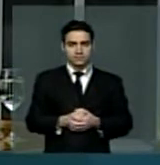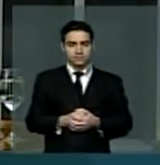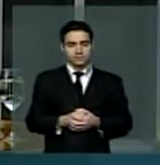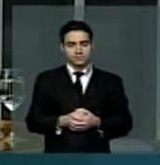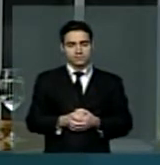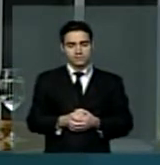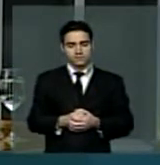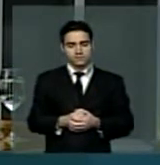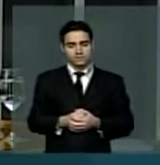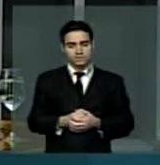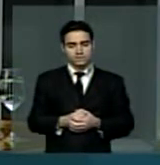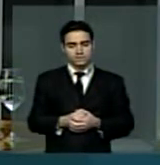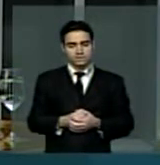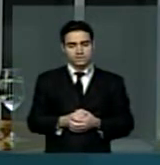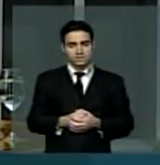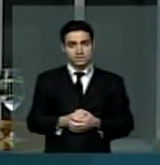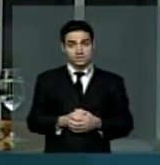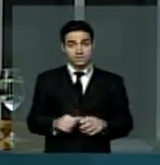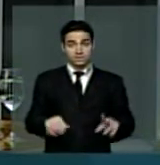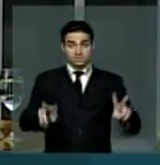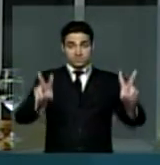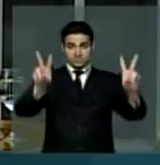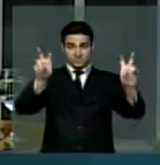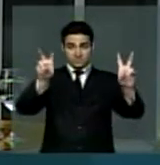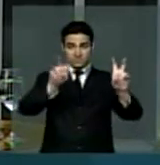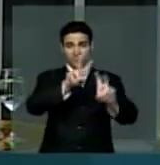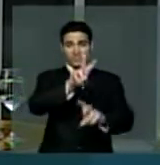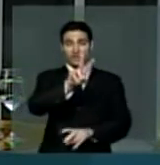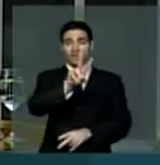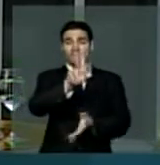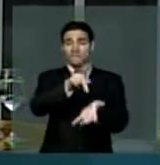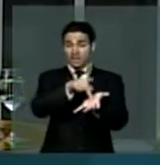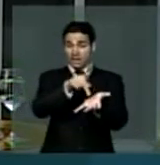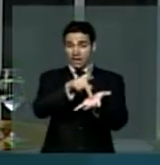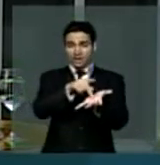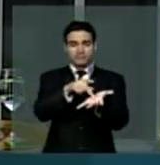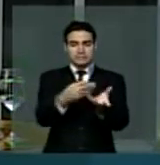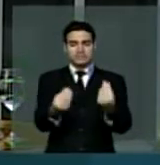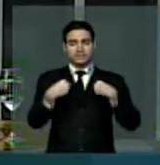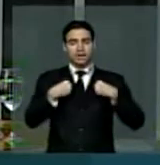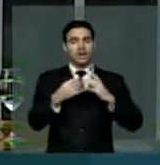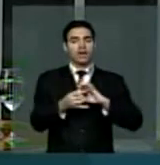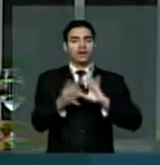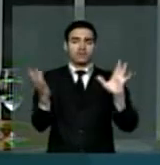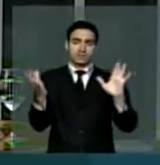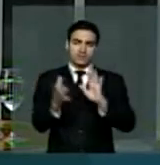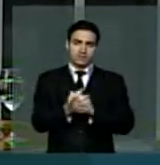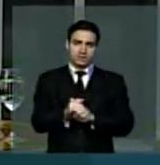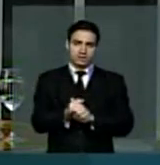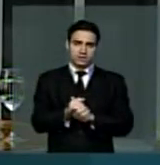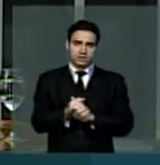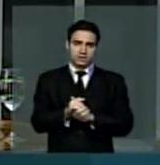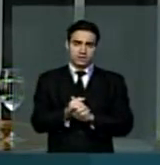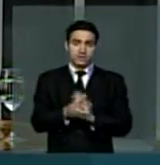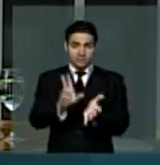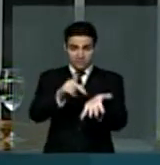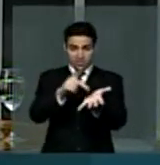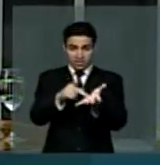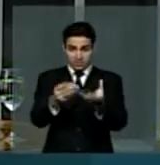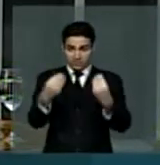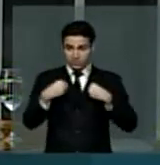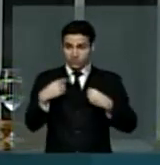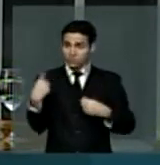A verdade nos liberta, Sr. Presidente, a verdade nos libertará sempre.